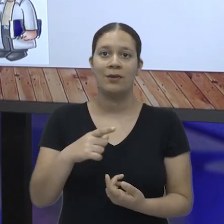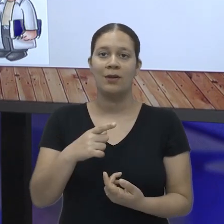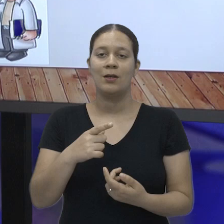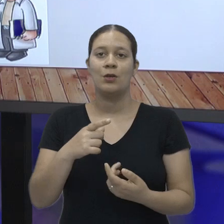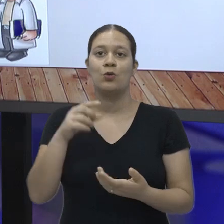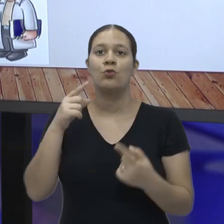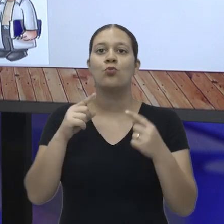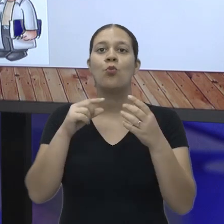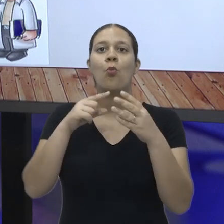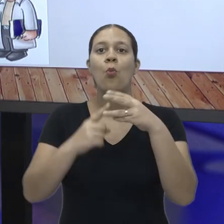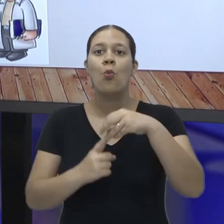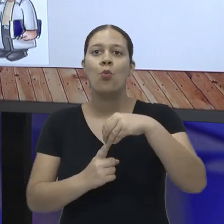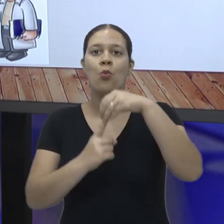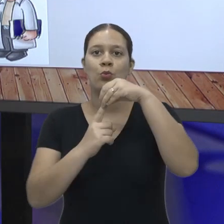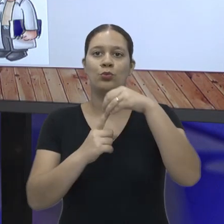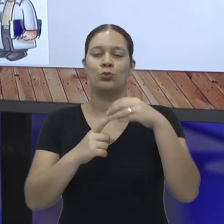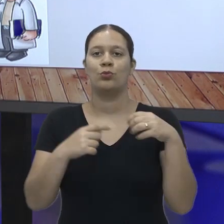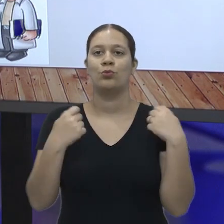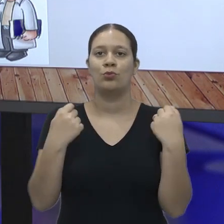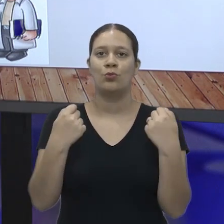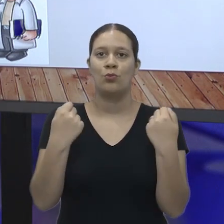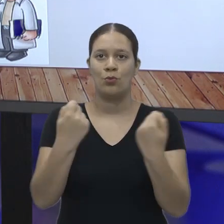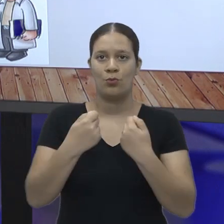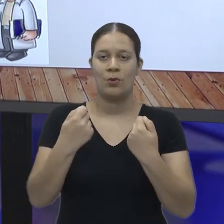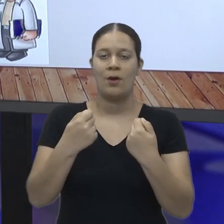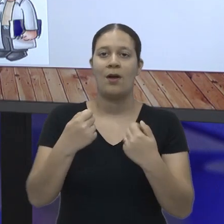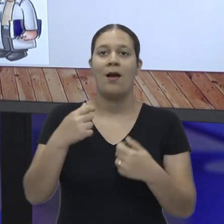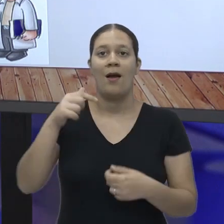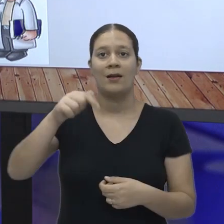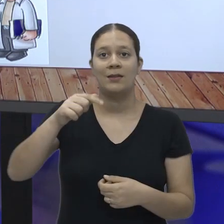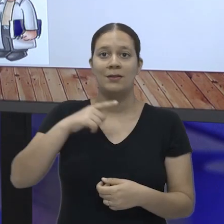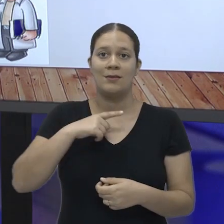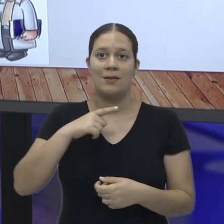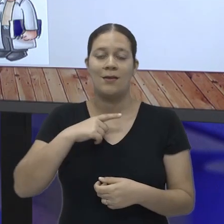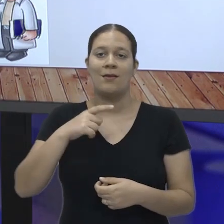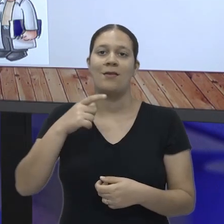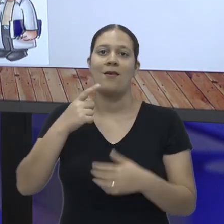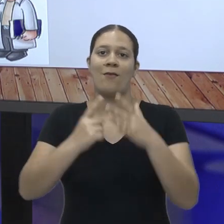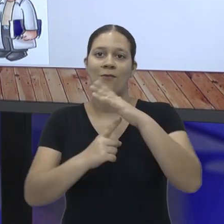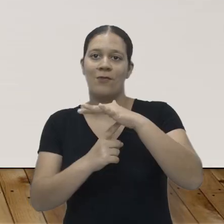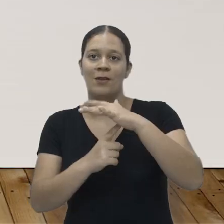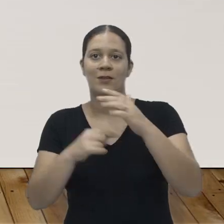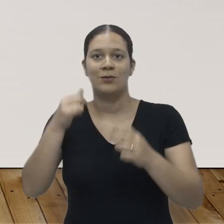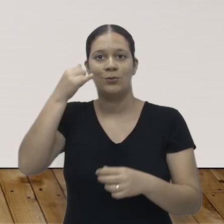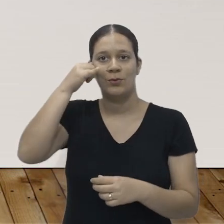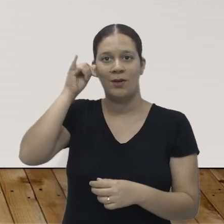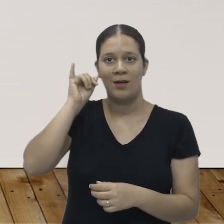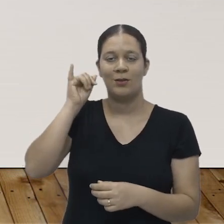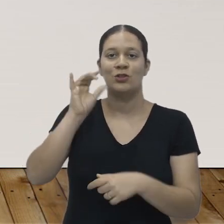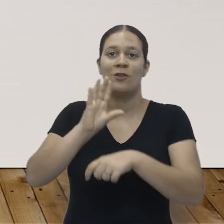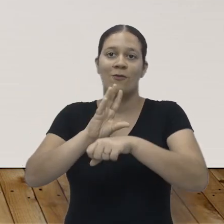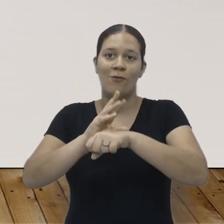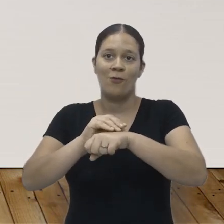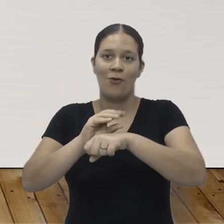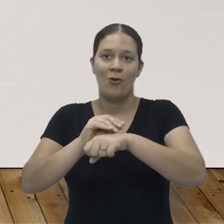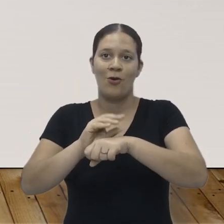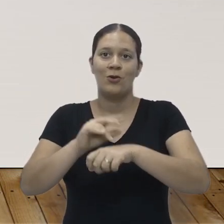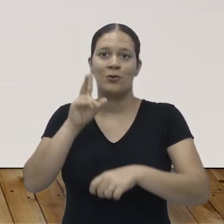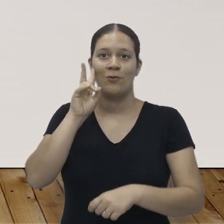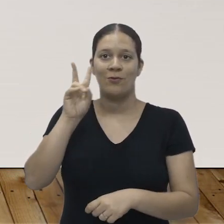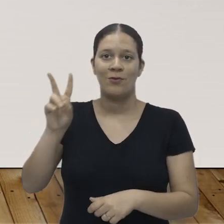Então, temos diversas feiras. E uma delas é a feira de gado de Caruaru, onde nós estamos vendo uma foto aqui